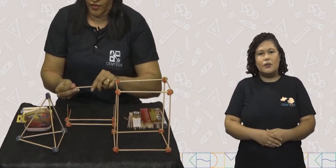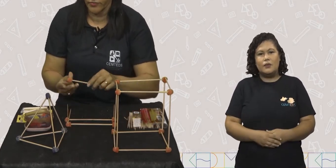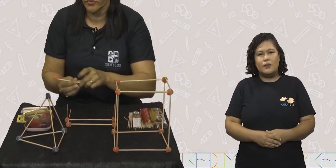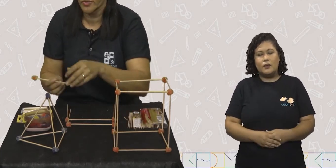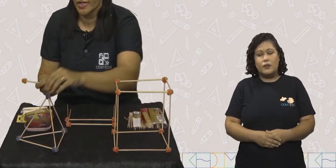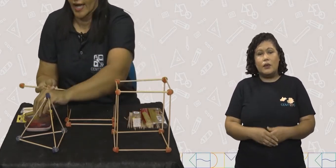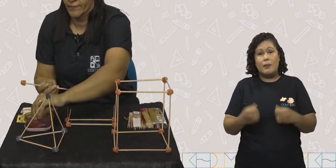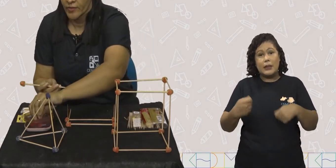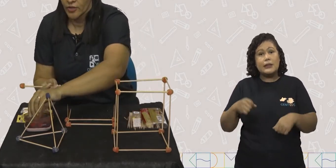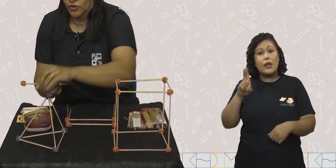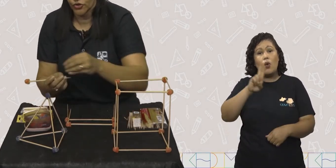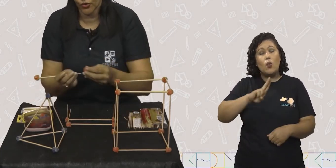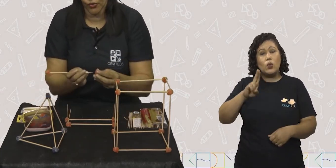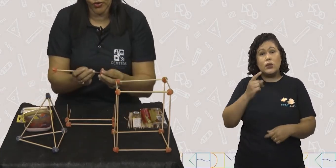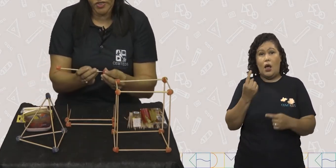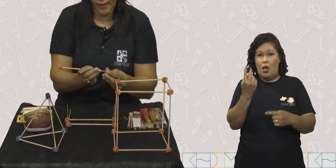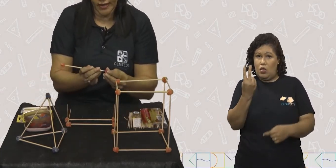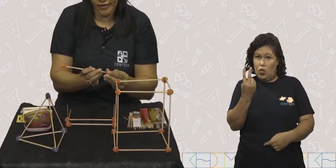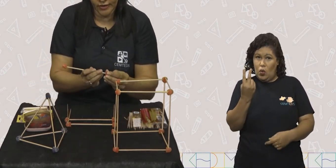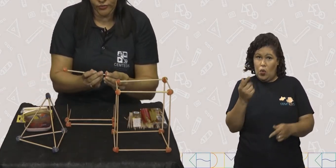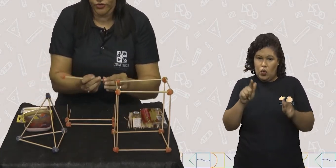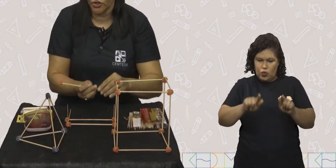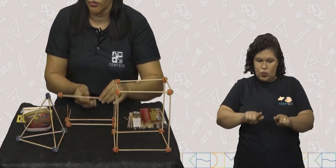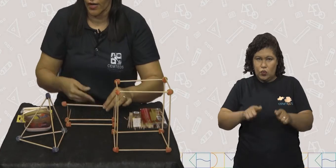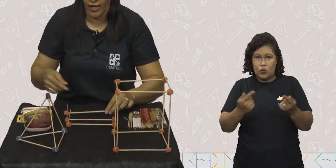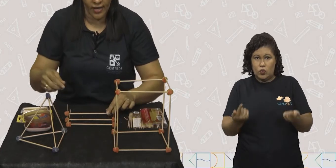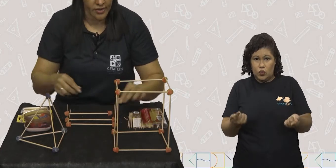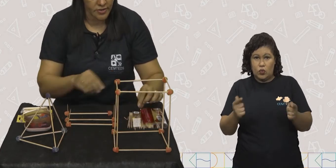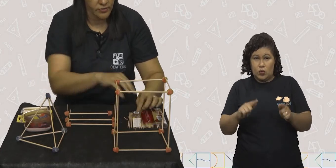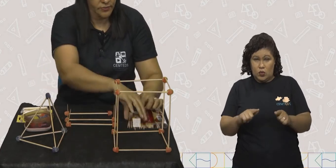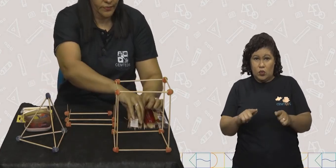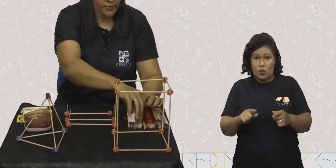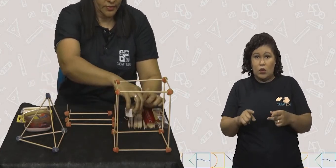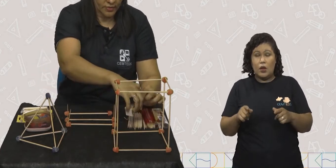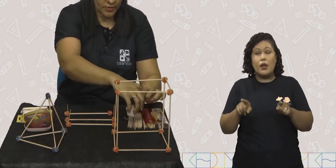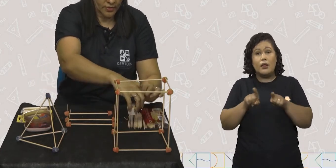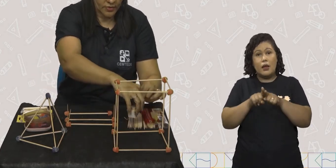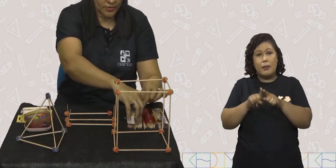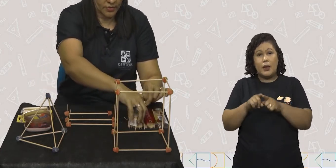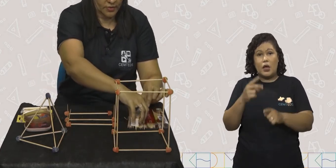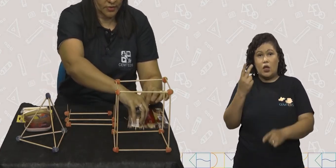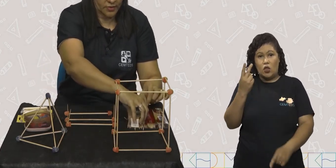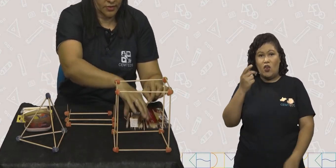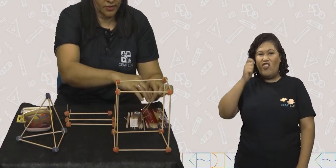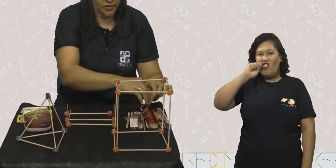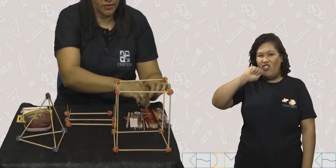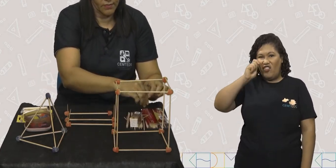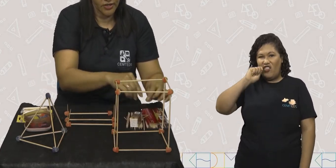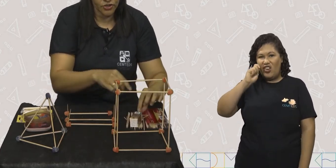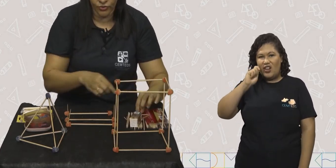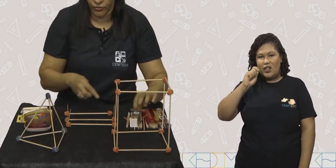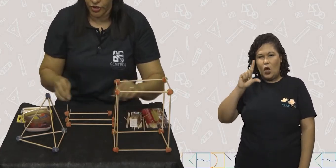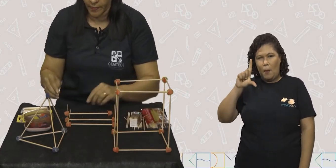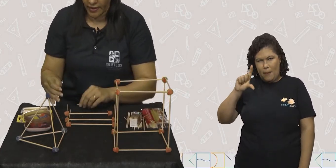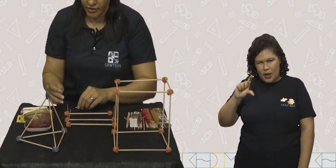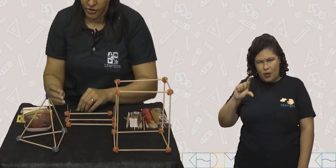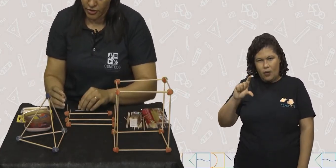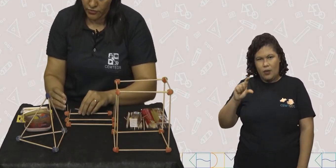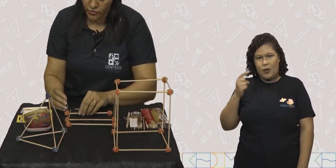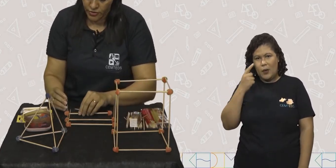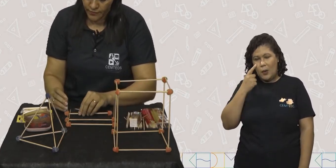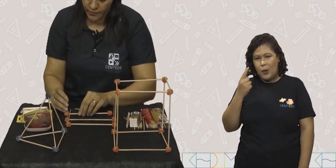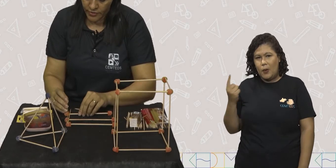Vamos usar dois palitos de churrasco e mais dois